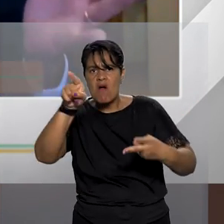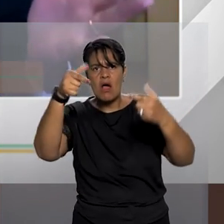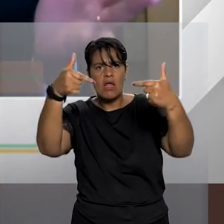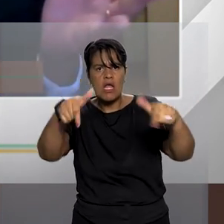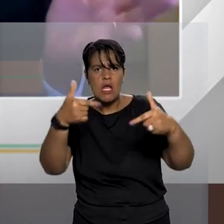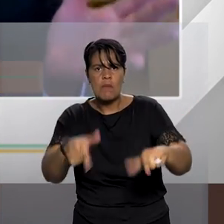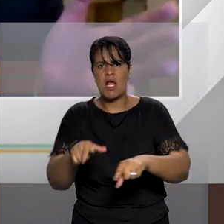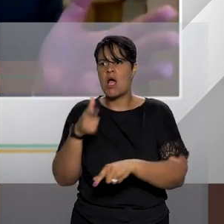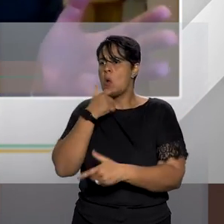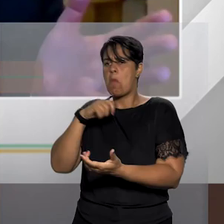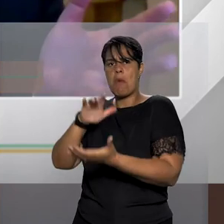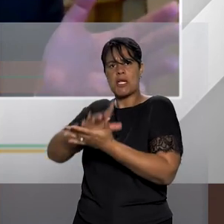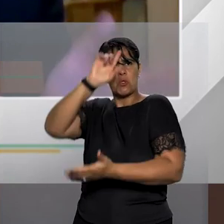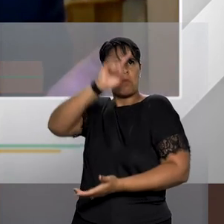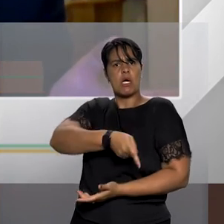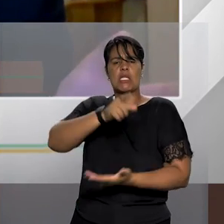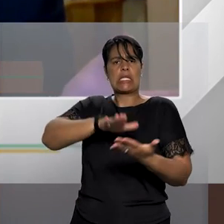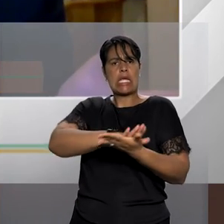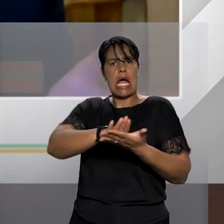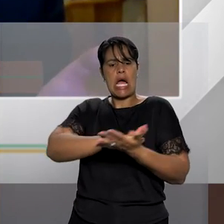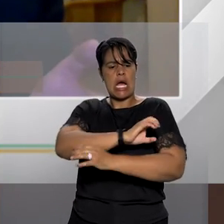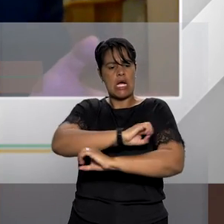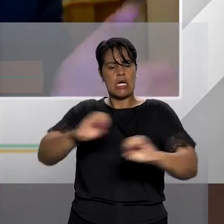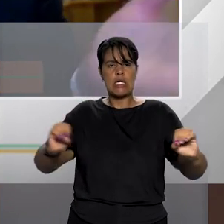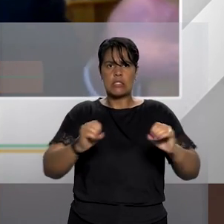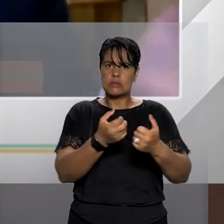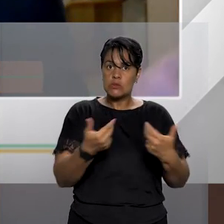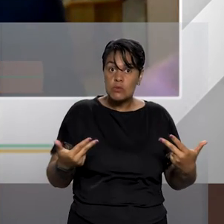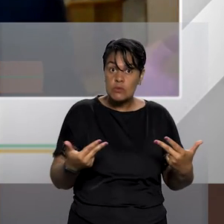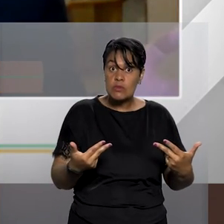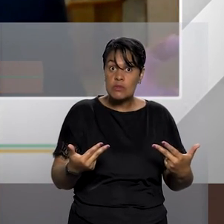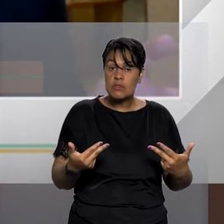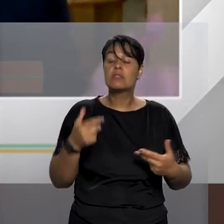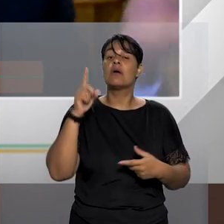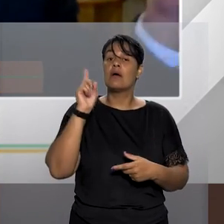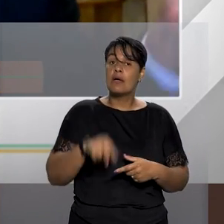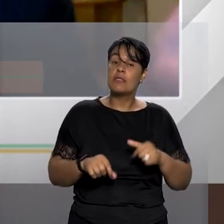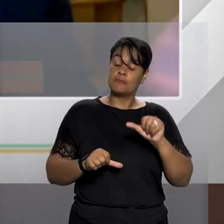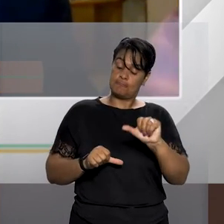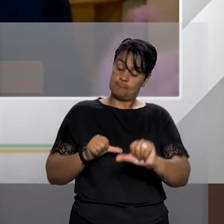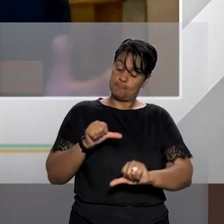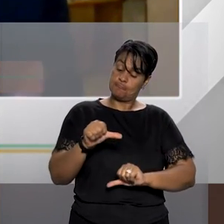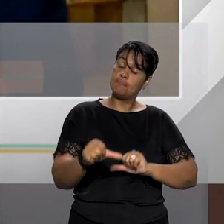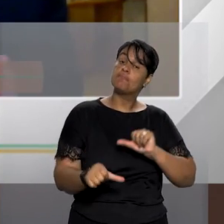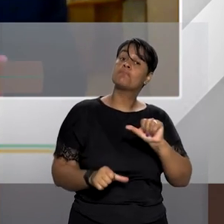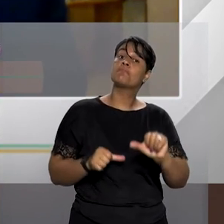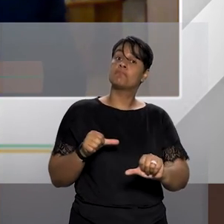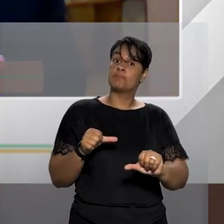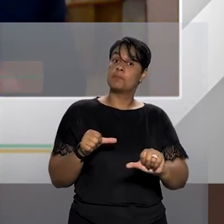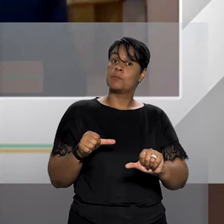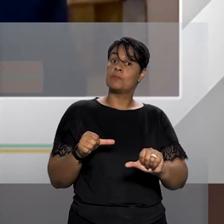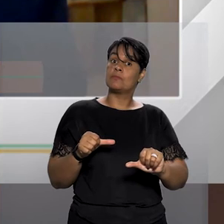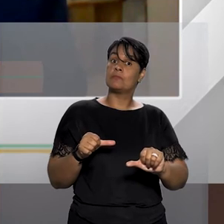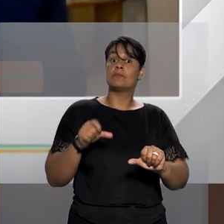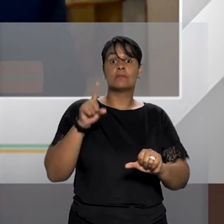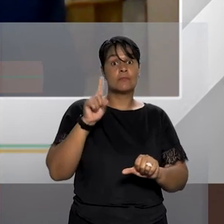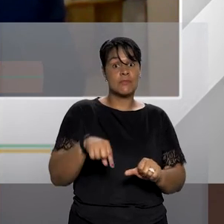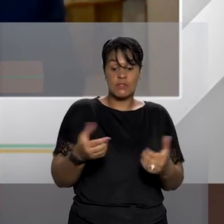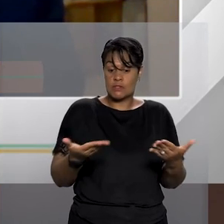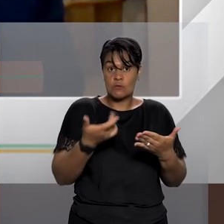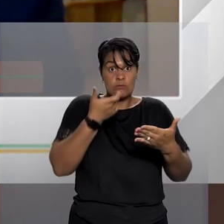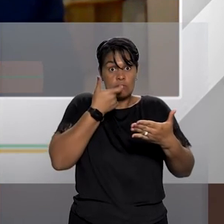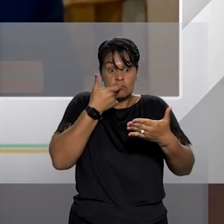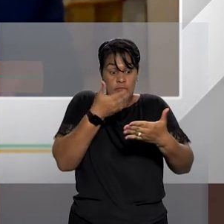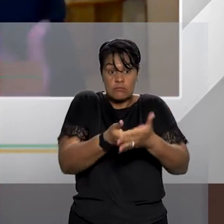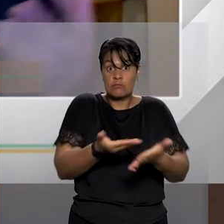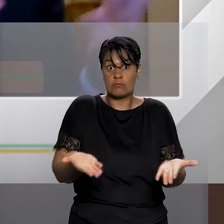mulheres não serem consideradas como relativamente incapazes de terem que ter autorização dos maridos para abrir uma conta bancária isso é muito recente na cultura